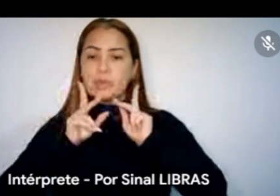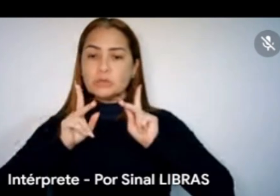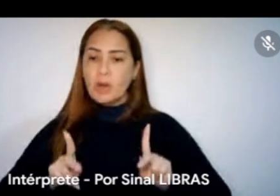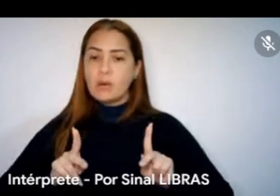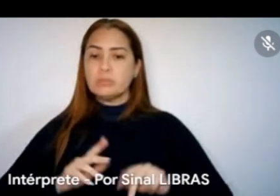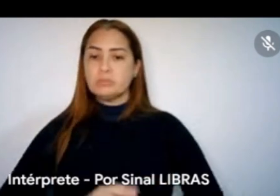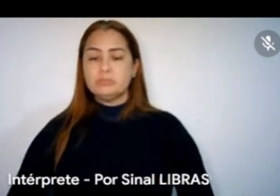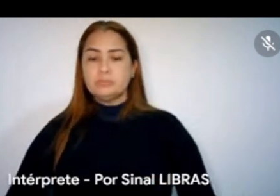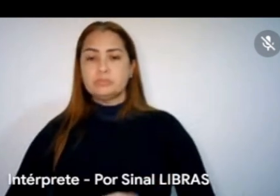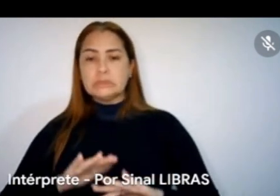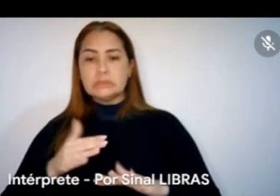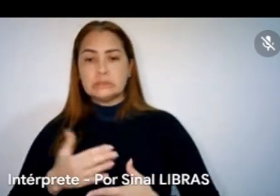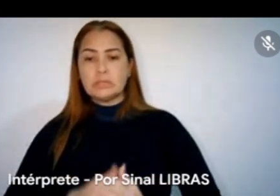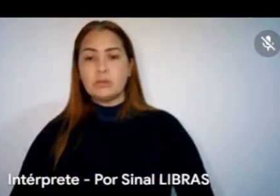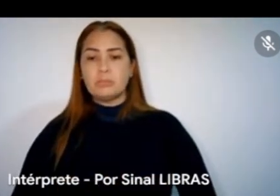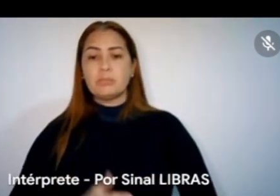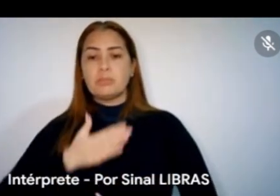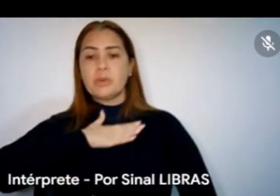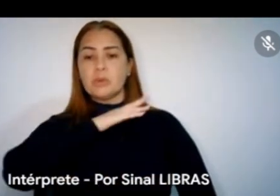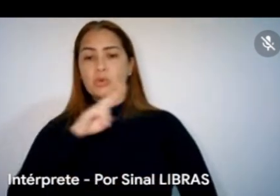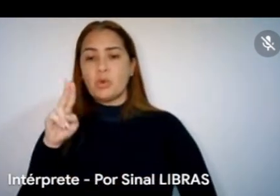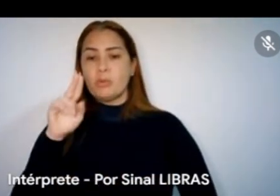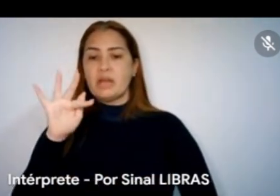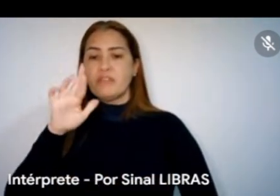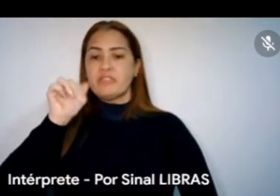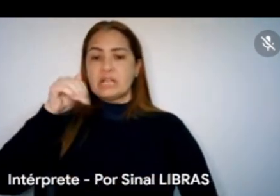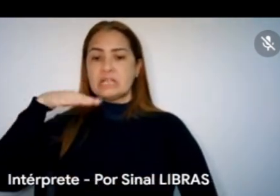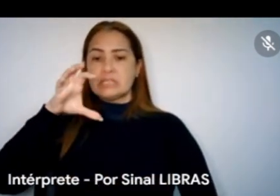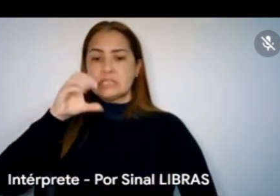Eu sou Francisco Beethoven, Michelon Silva,